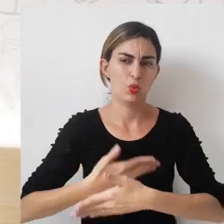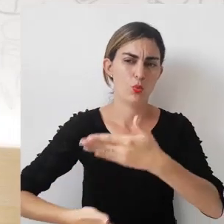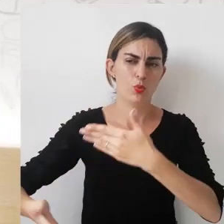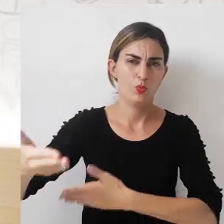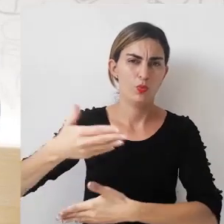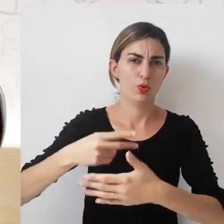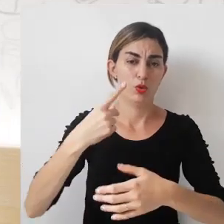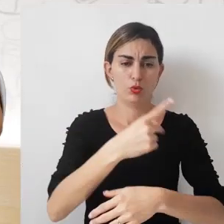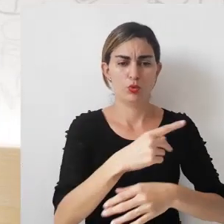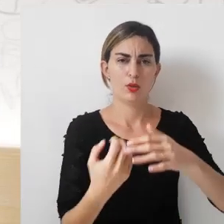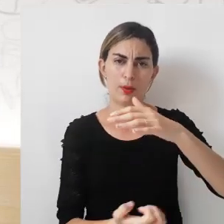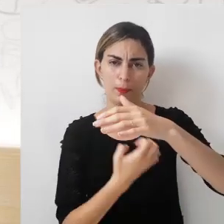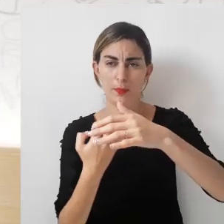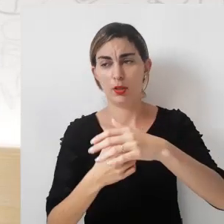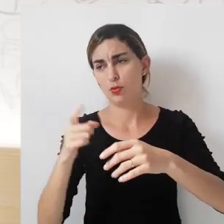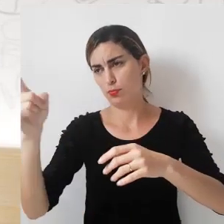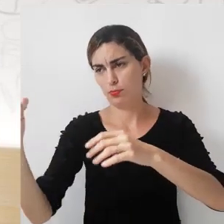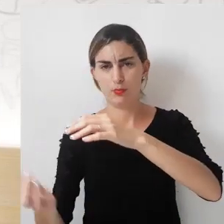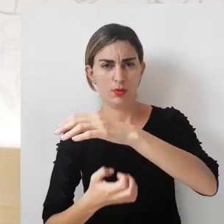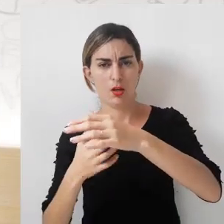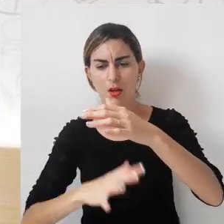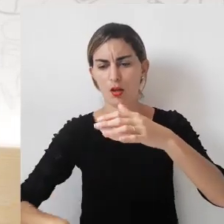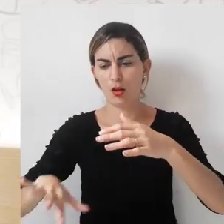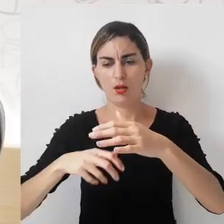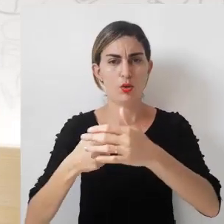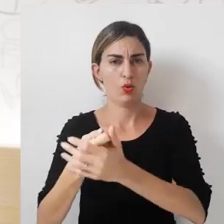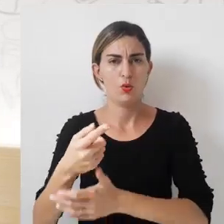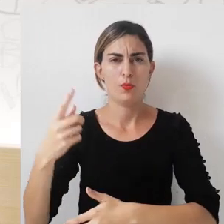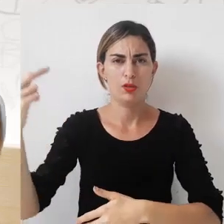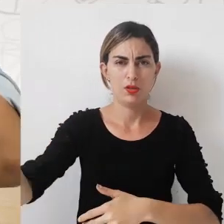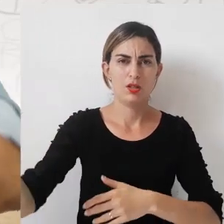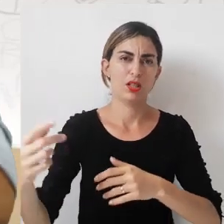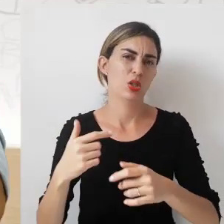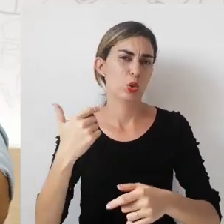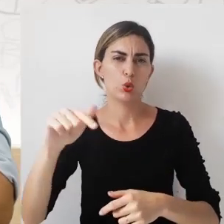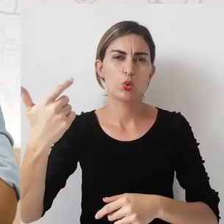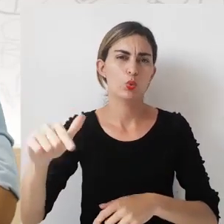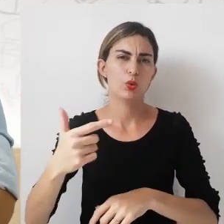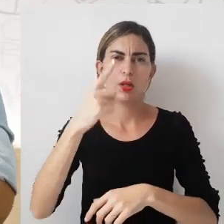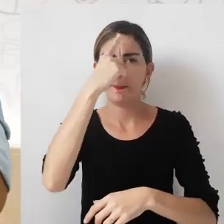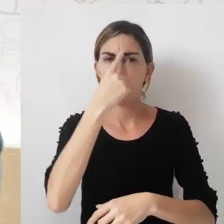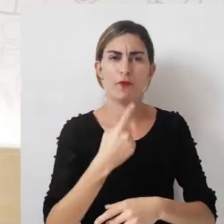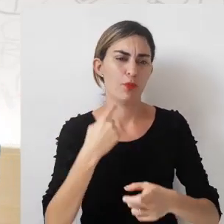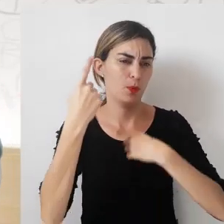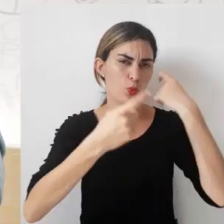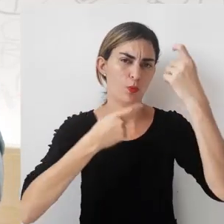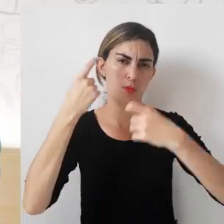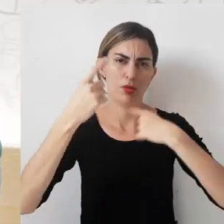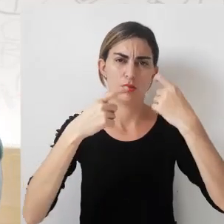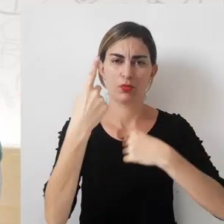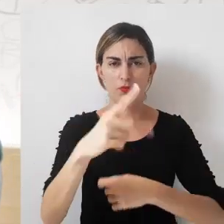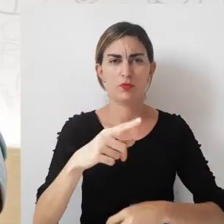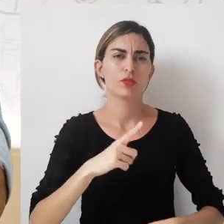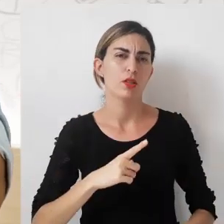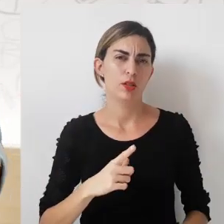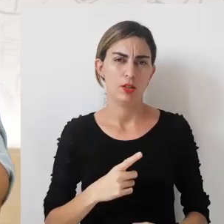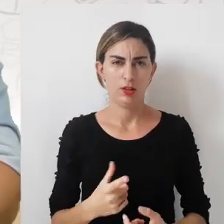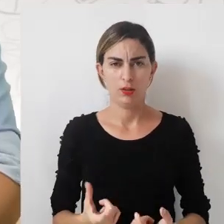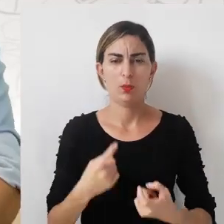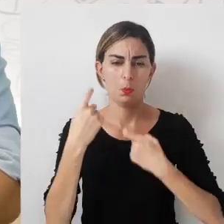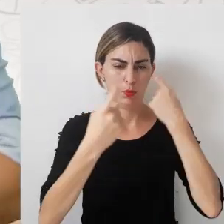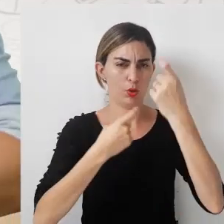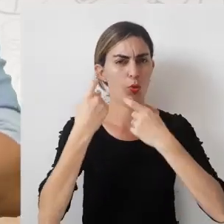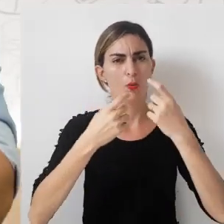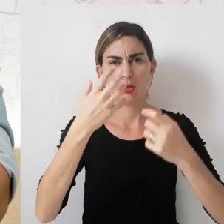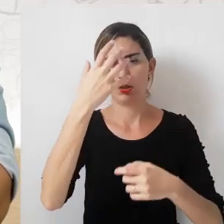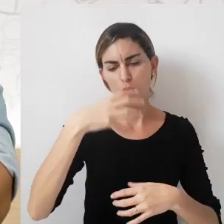o envolvimento da sua empresa ou da função da área de compras com fornecedores que não tenham a mesma preocupação que você tem, que são